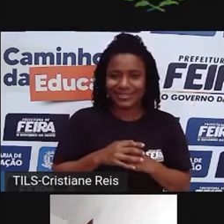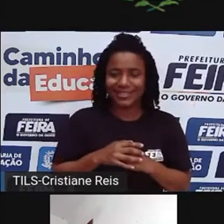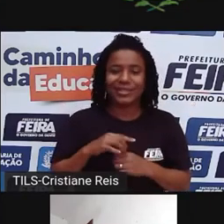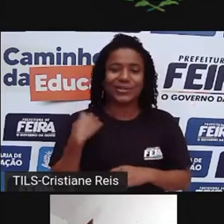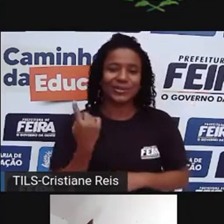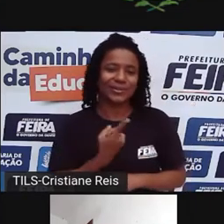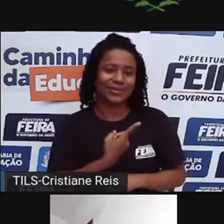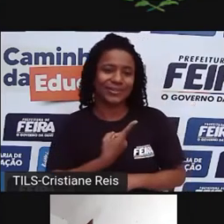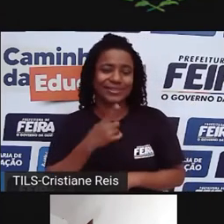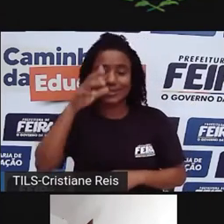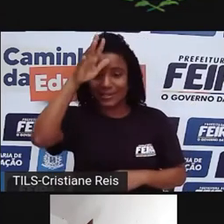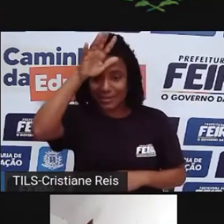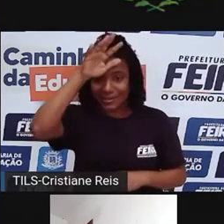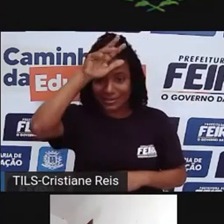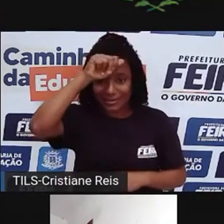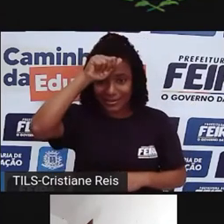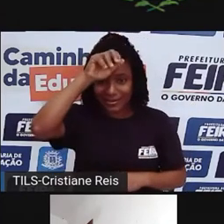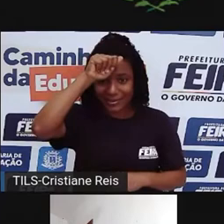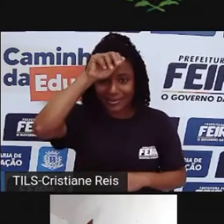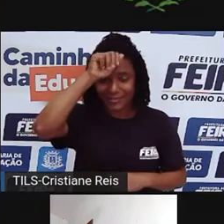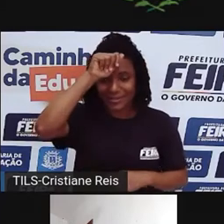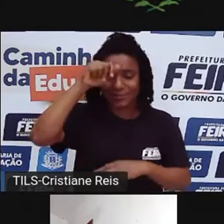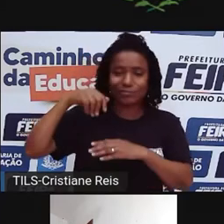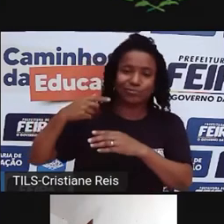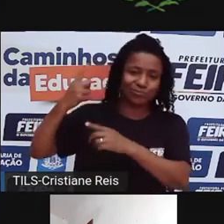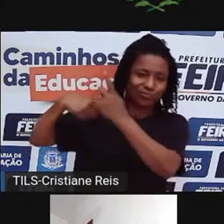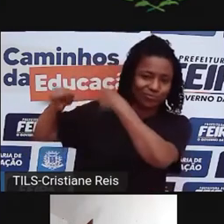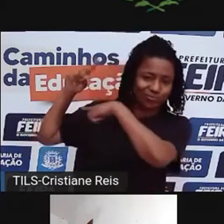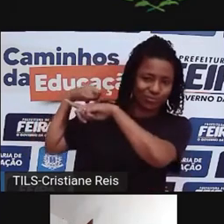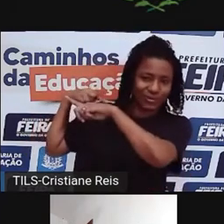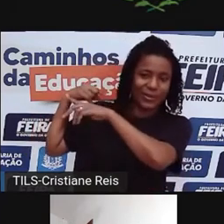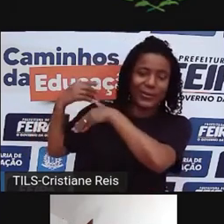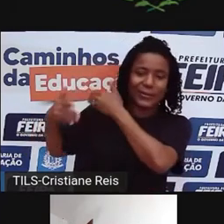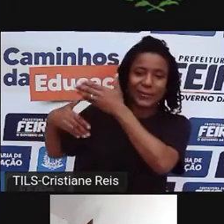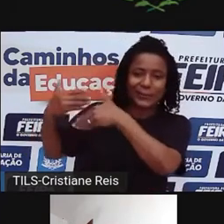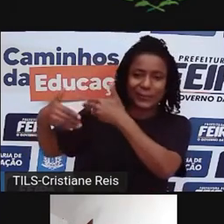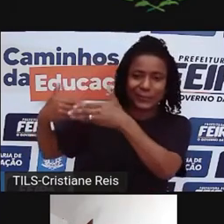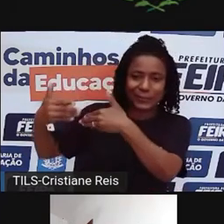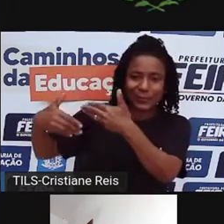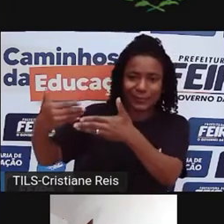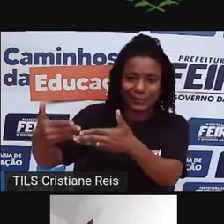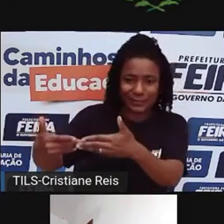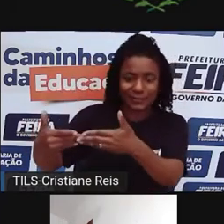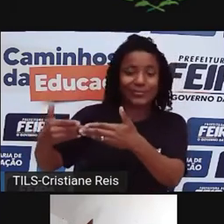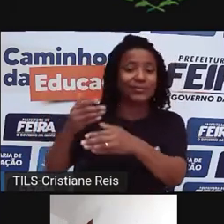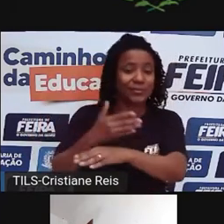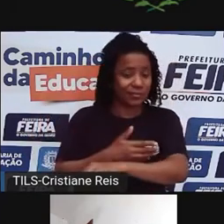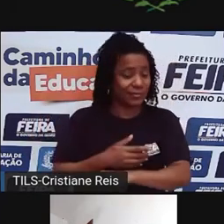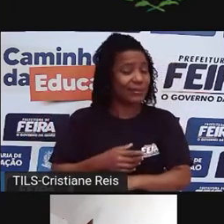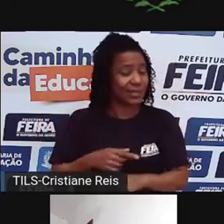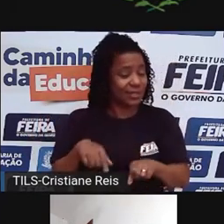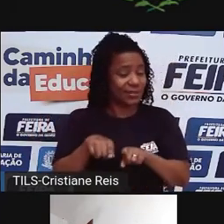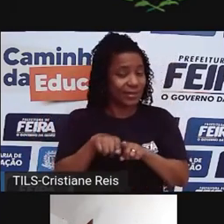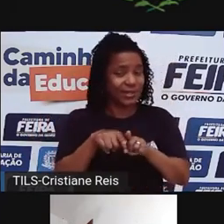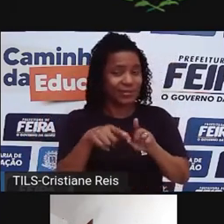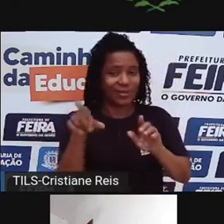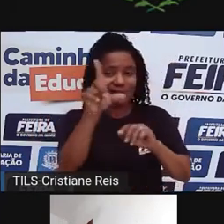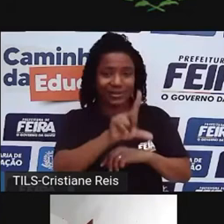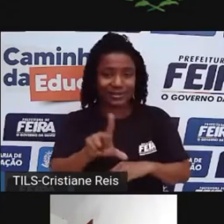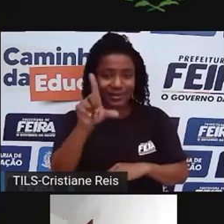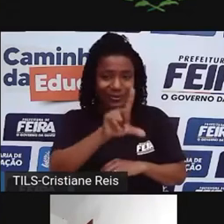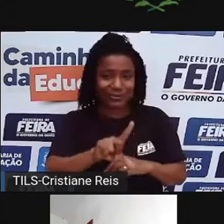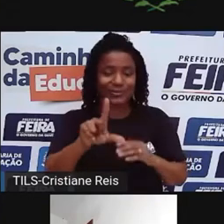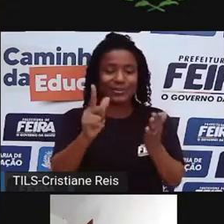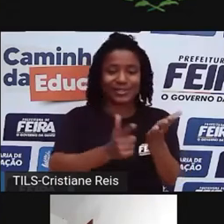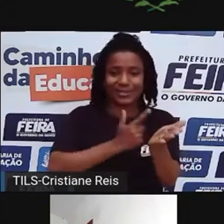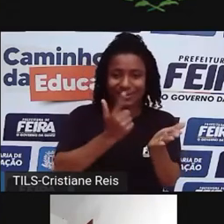é passado como uma tradição oral, pela tradição oral e também pelos textos acadêmicos, é um chute